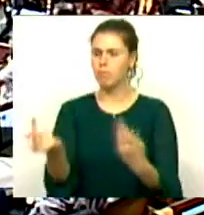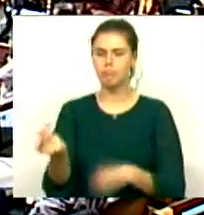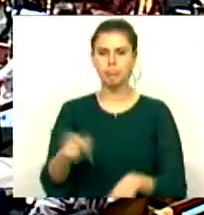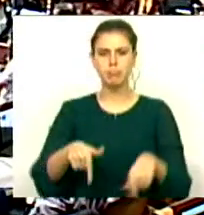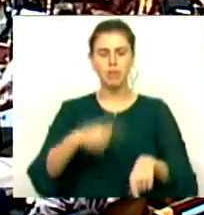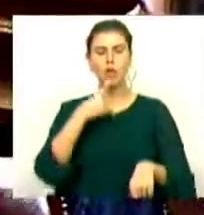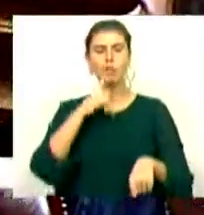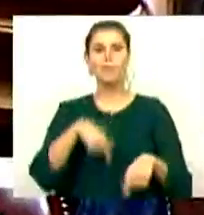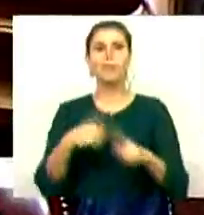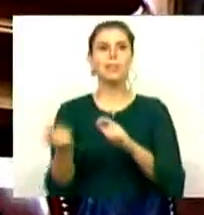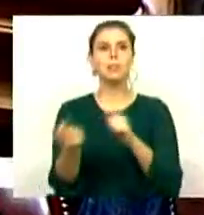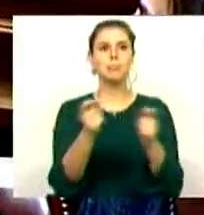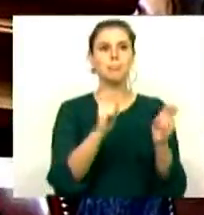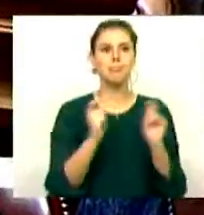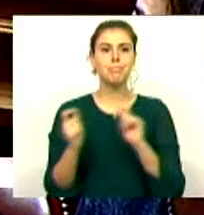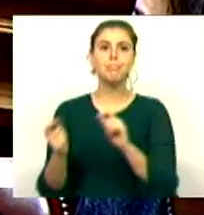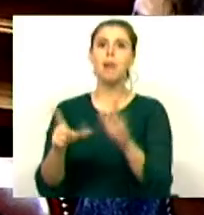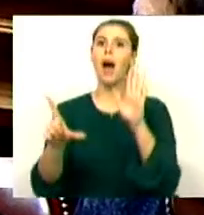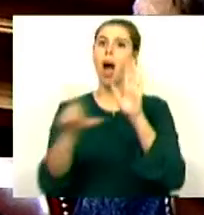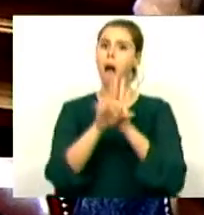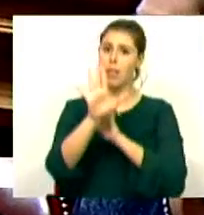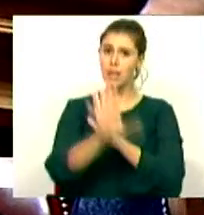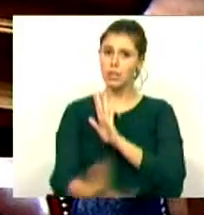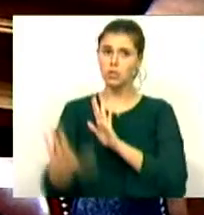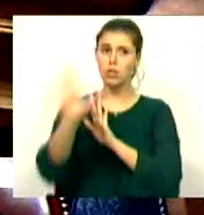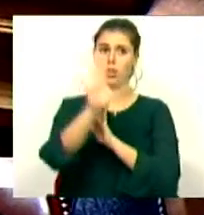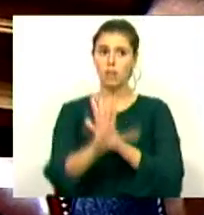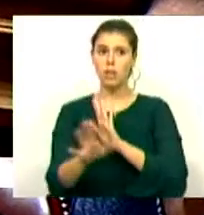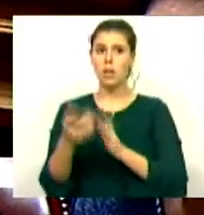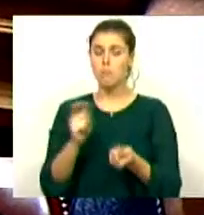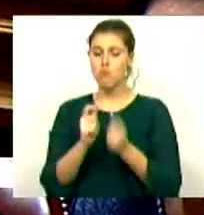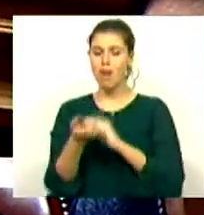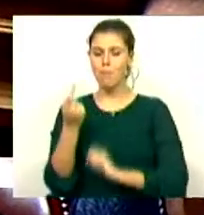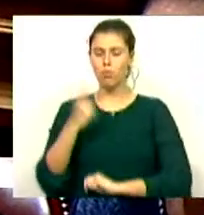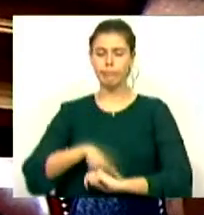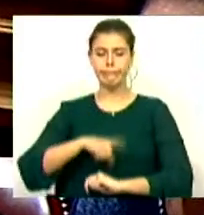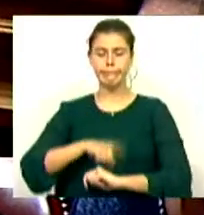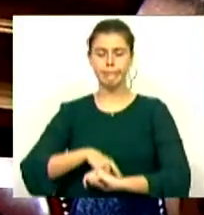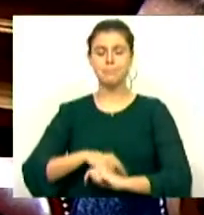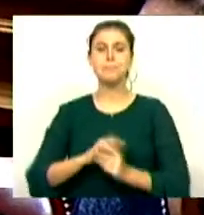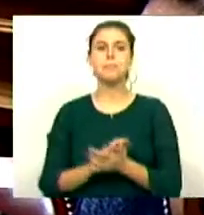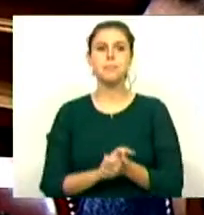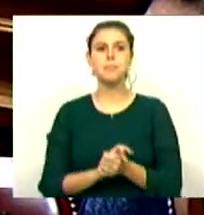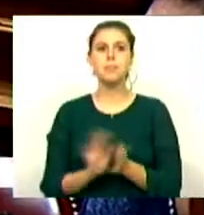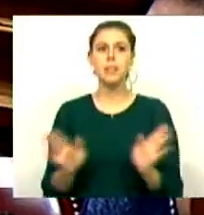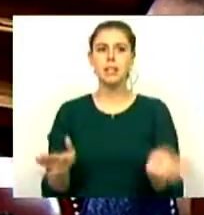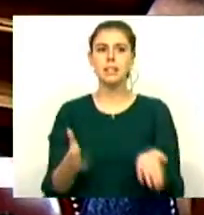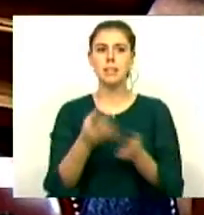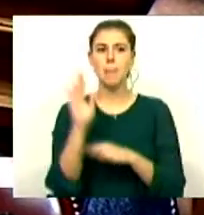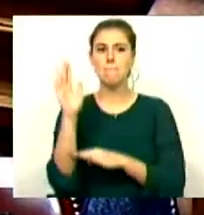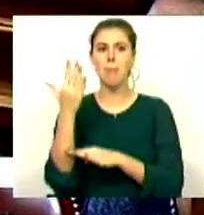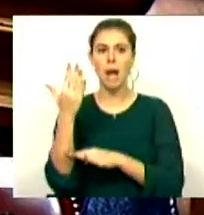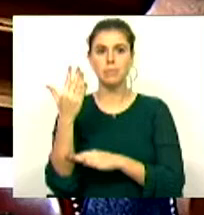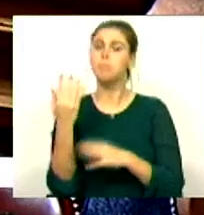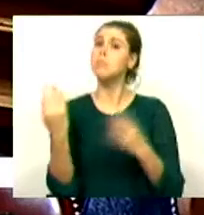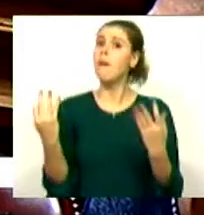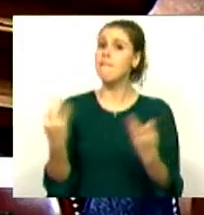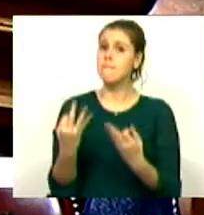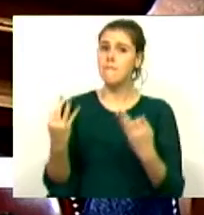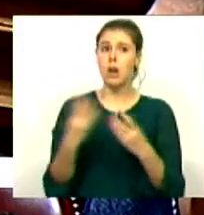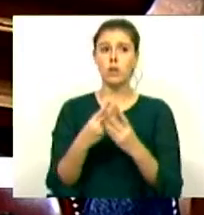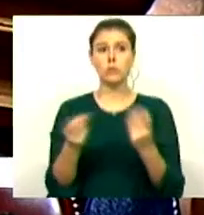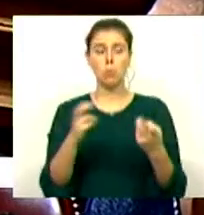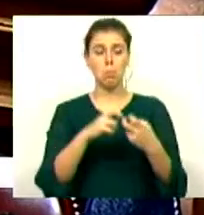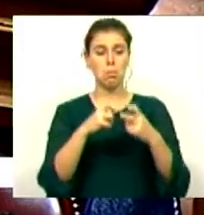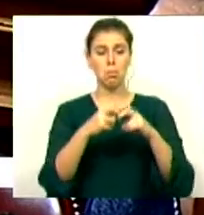novamente a discutir a Lei da Nacionalidade Recém-Auterada. A iniciativa do PAN, é certo, resolve